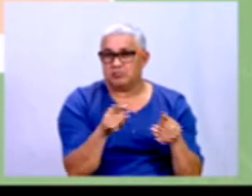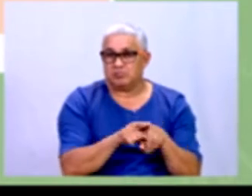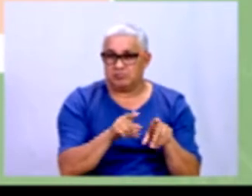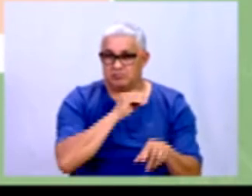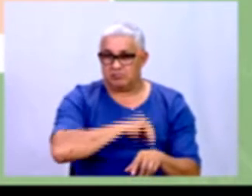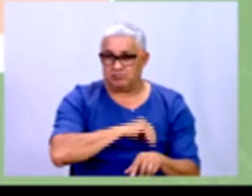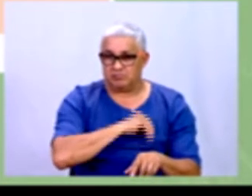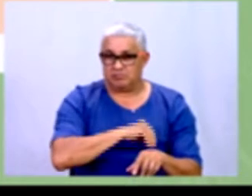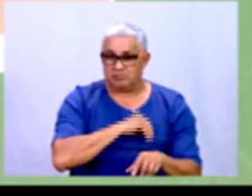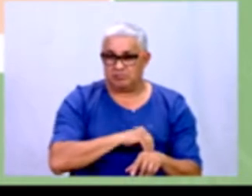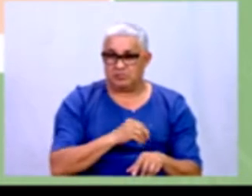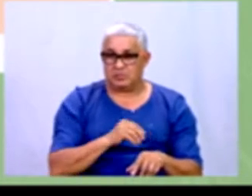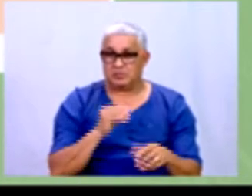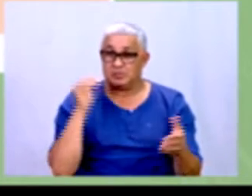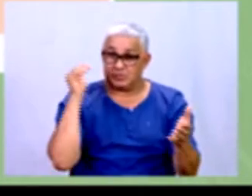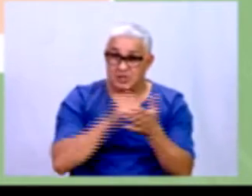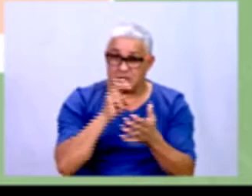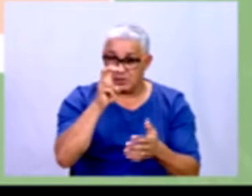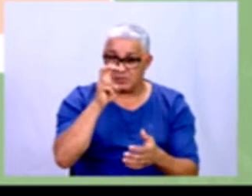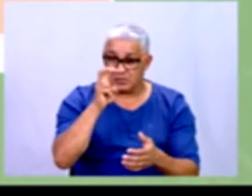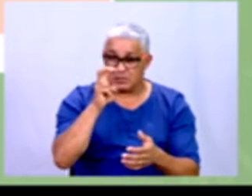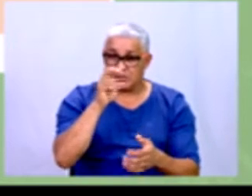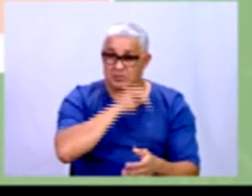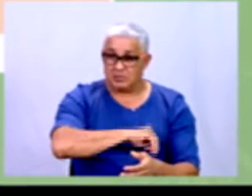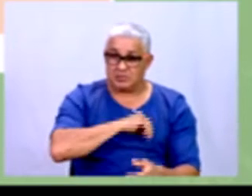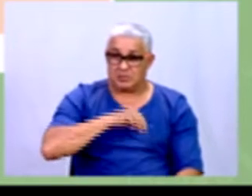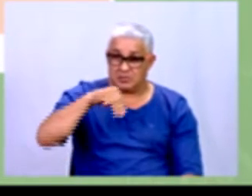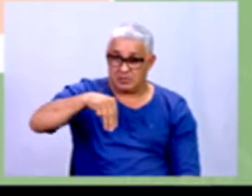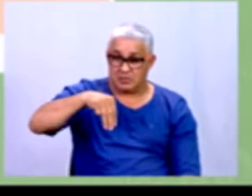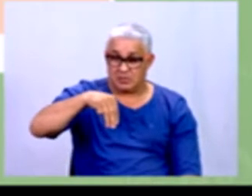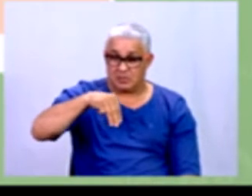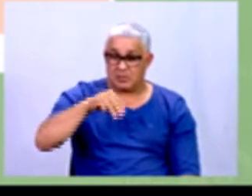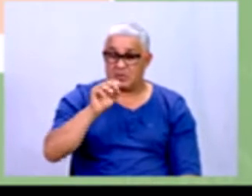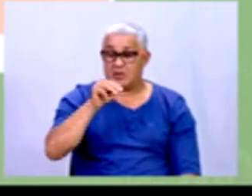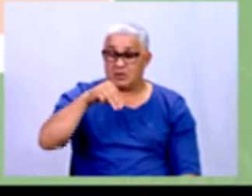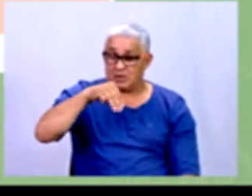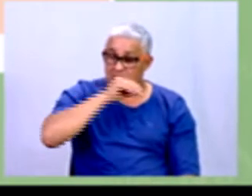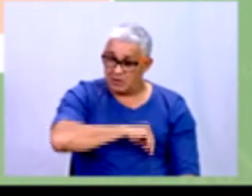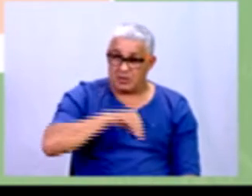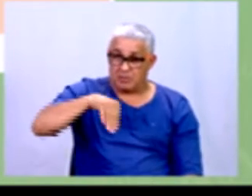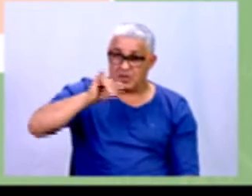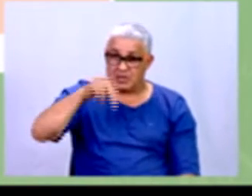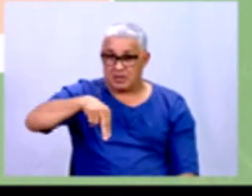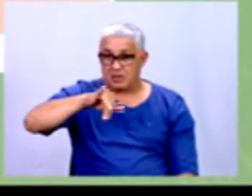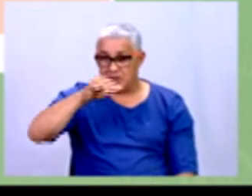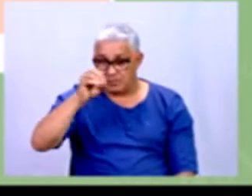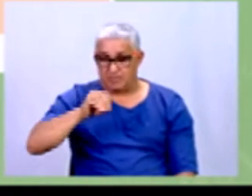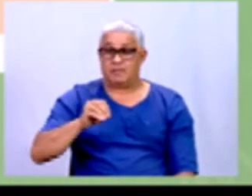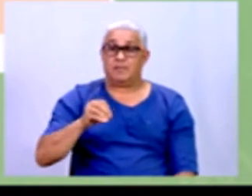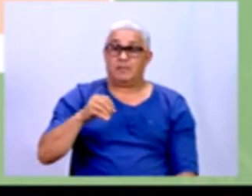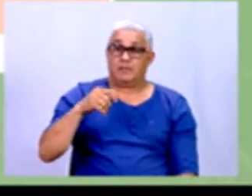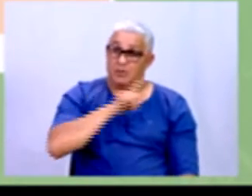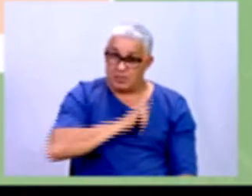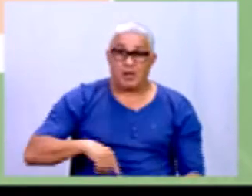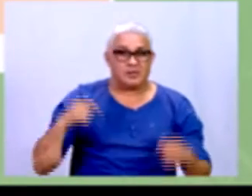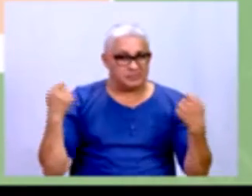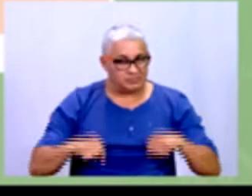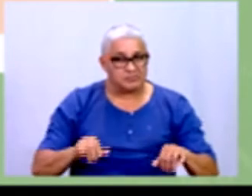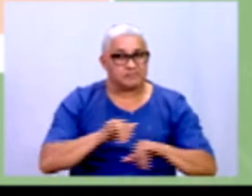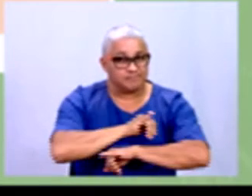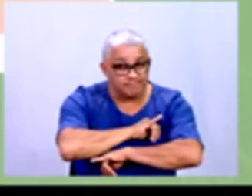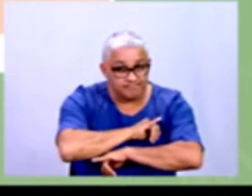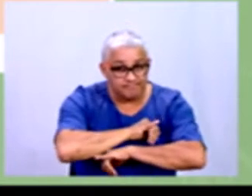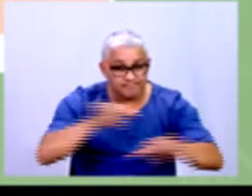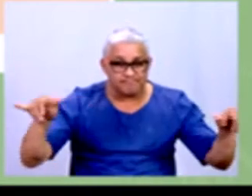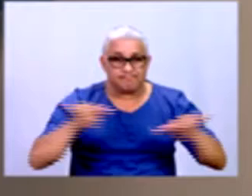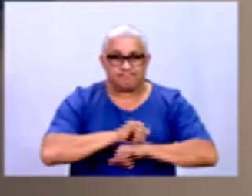familiar mensal de até 5 salários mínimos, por exemplo, né? Então, gente, o governo, ele precisa dessas informações,